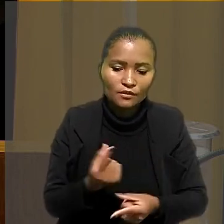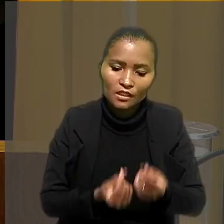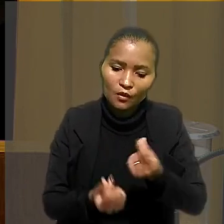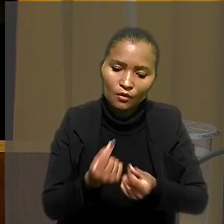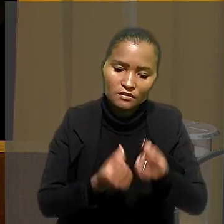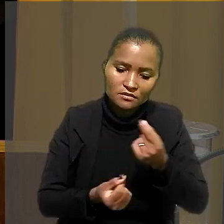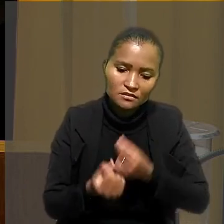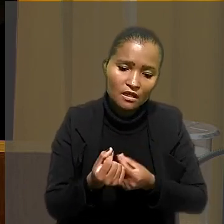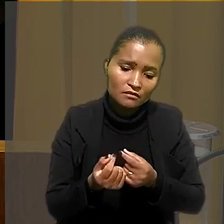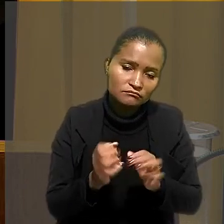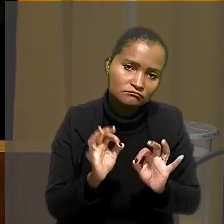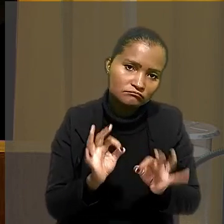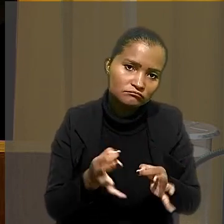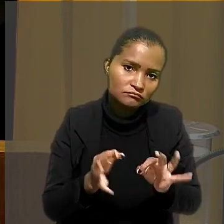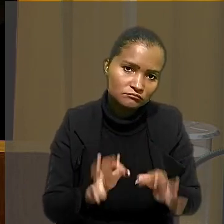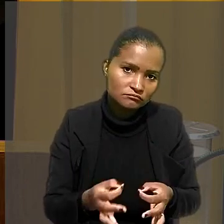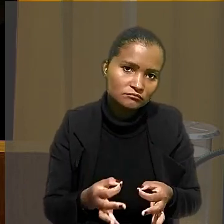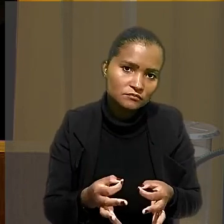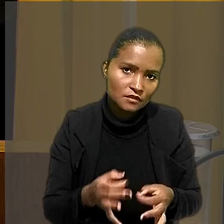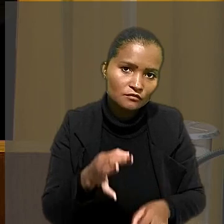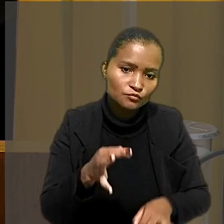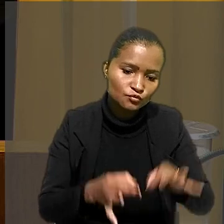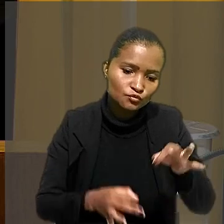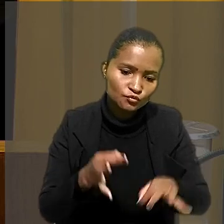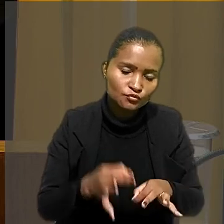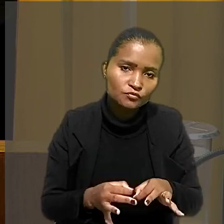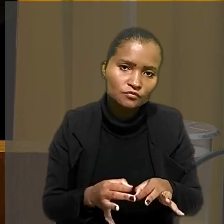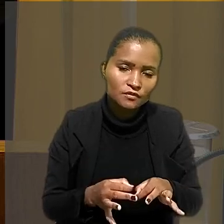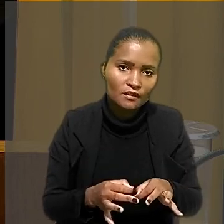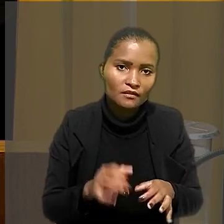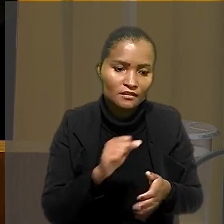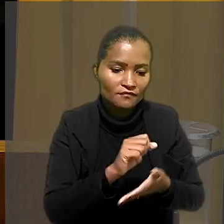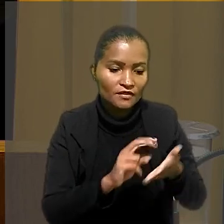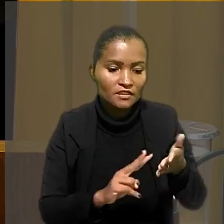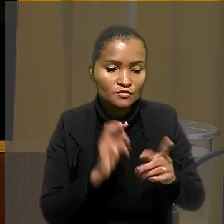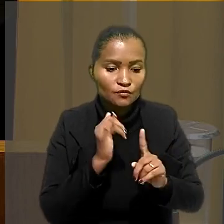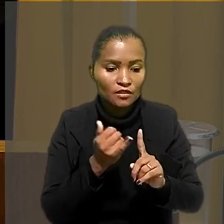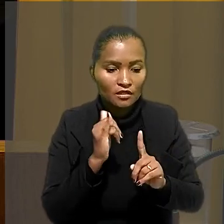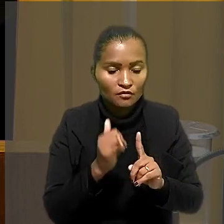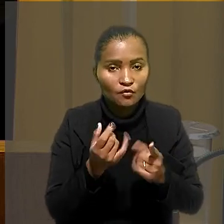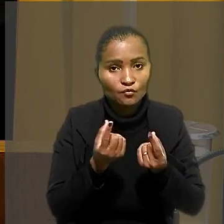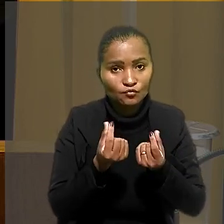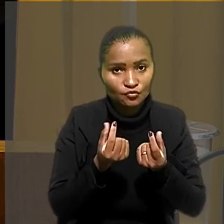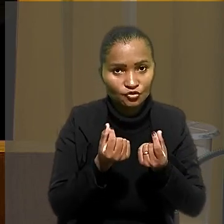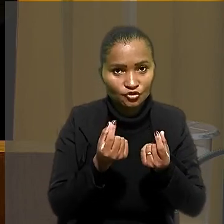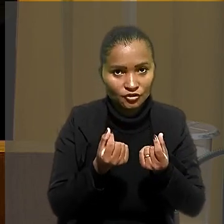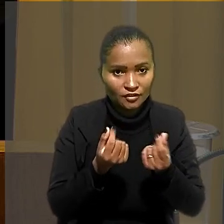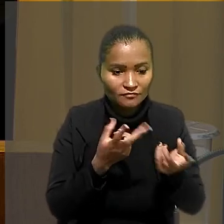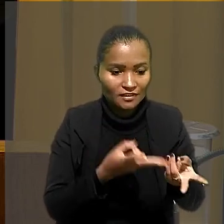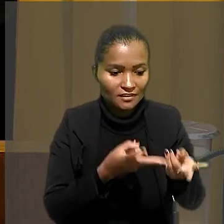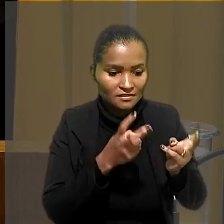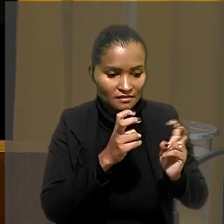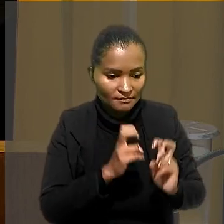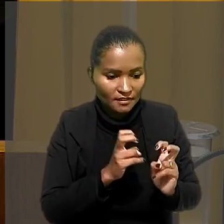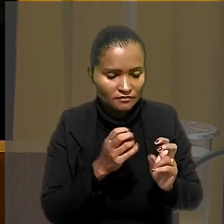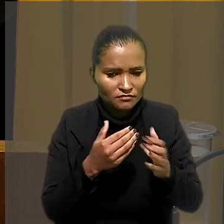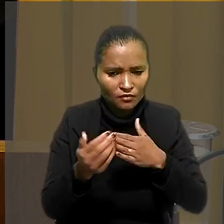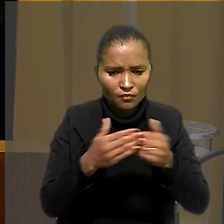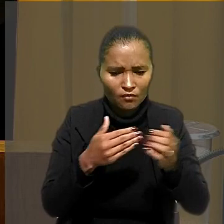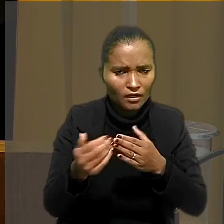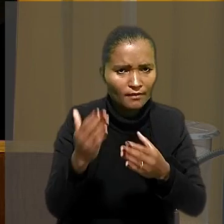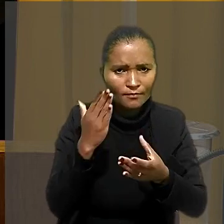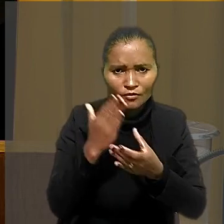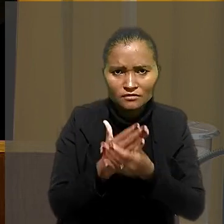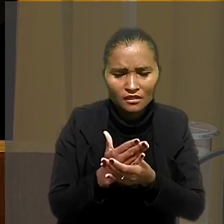adequada medida, na sua justa medida. Na avaliação do relator, os créditos judiciais recebidos em qualquer